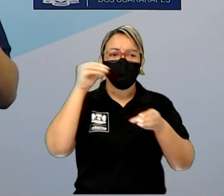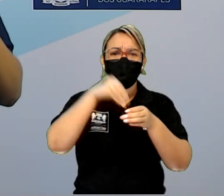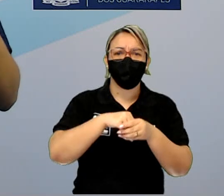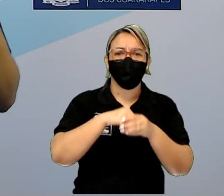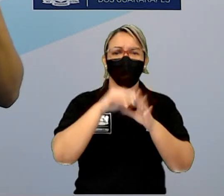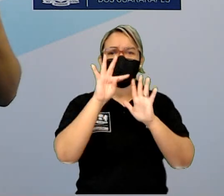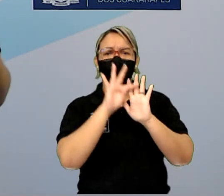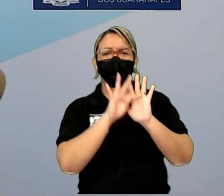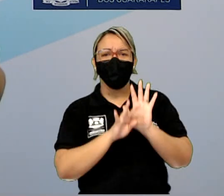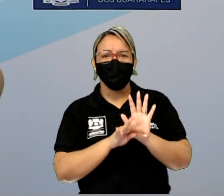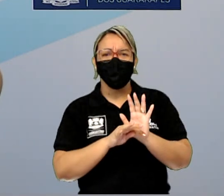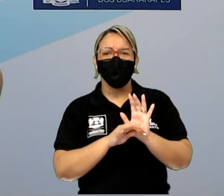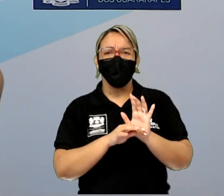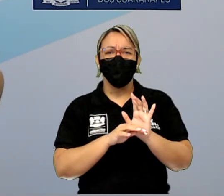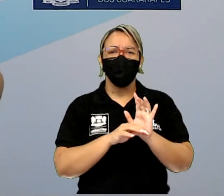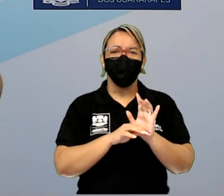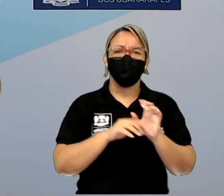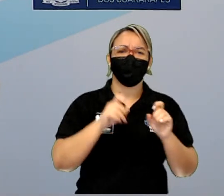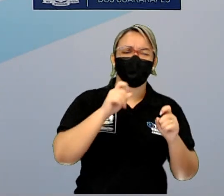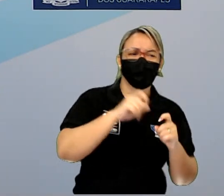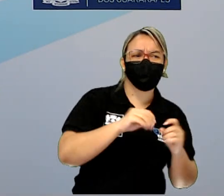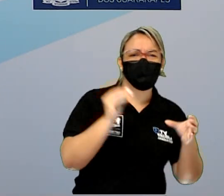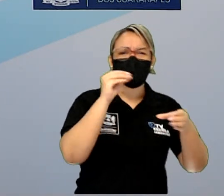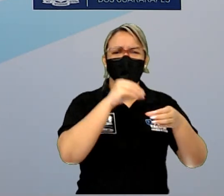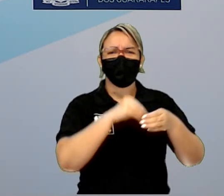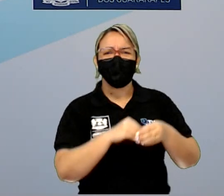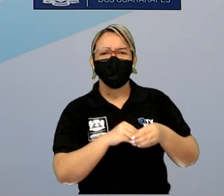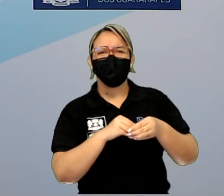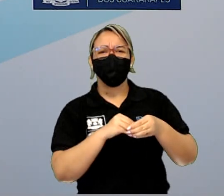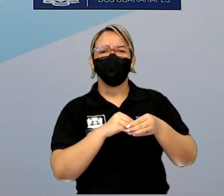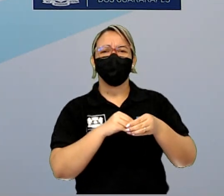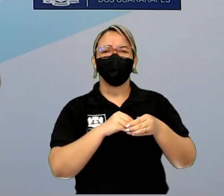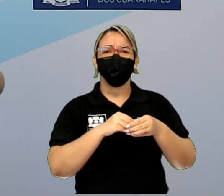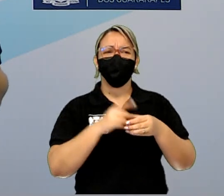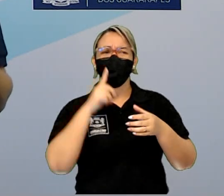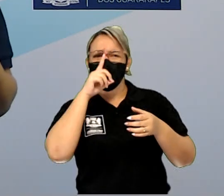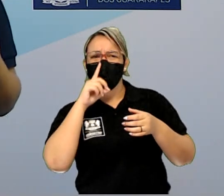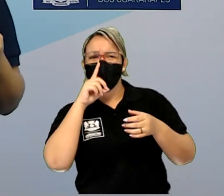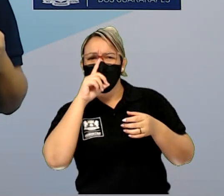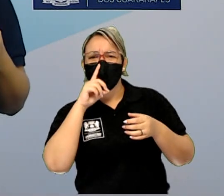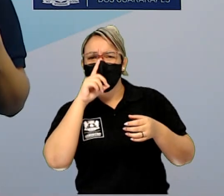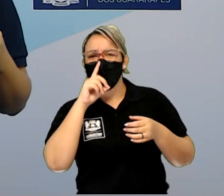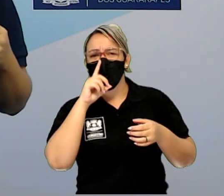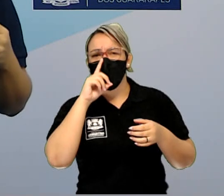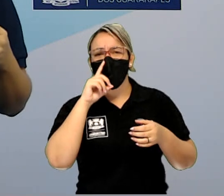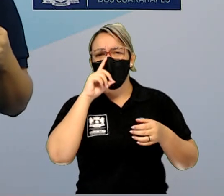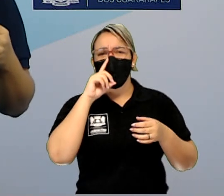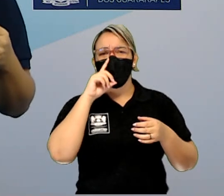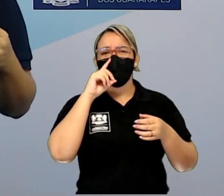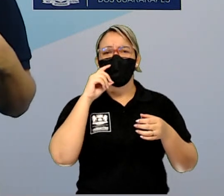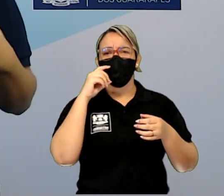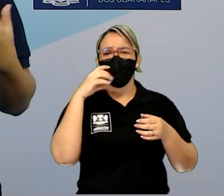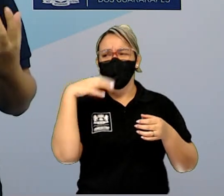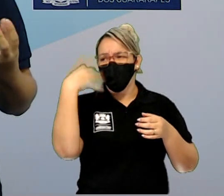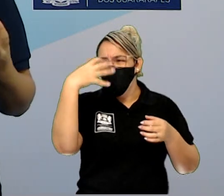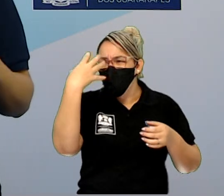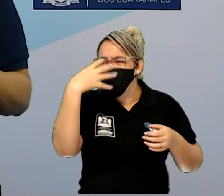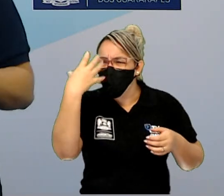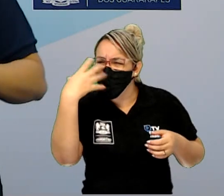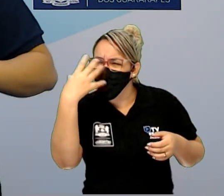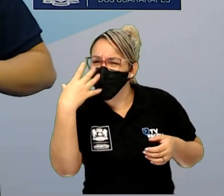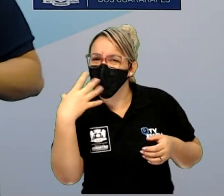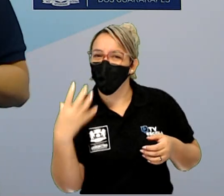fato sexual, num contexto de fato do perigo que há em se deixar levar